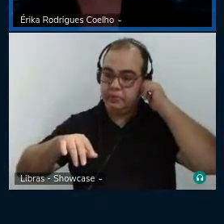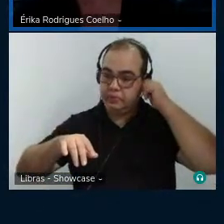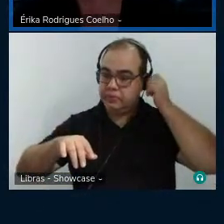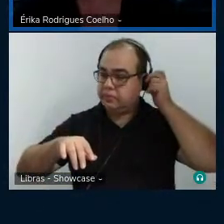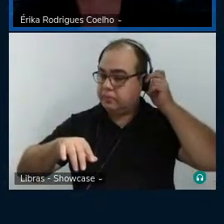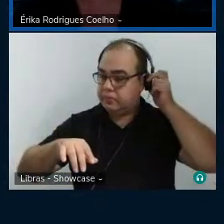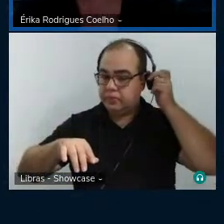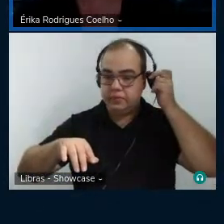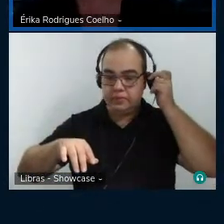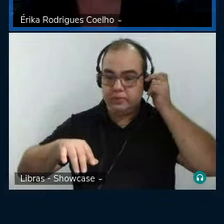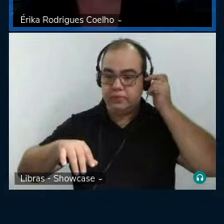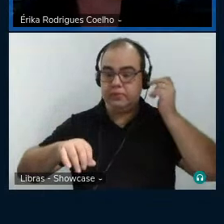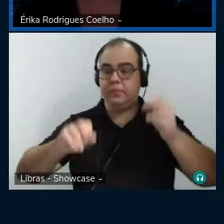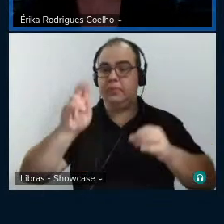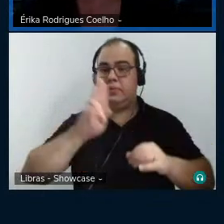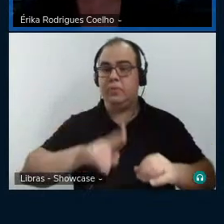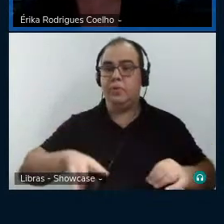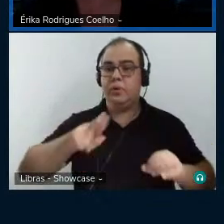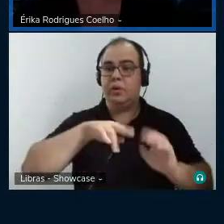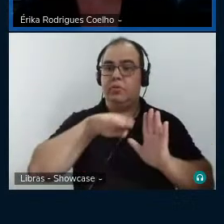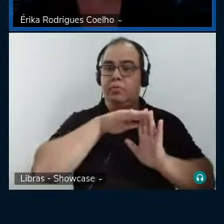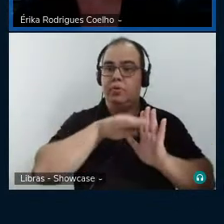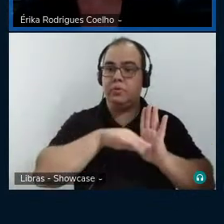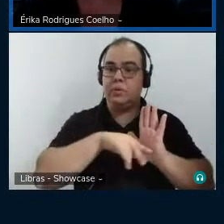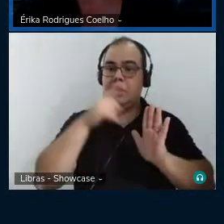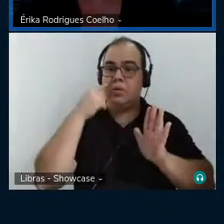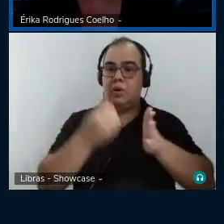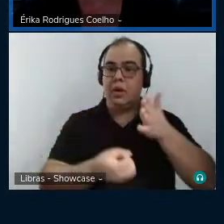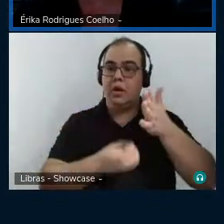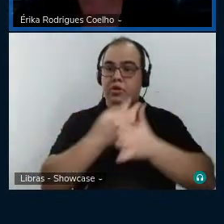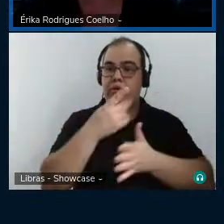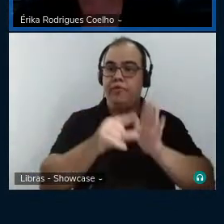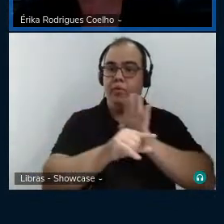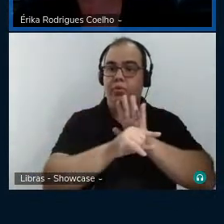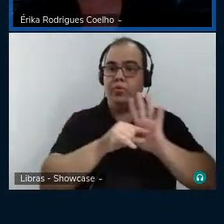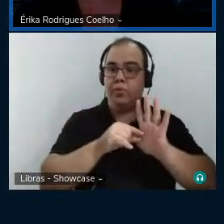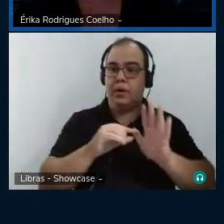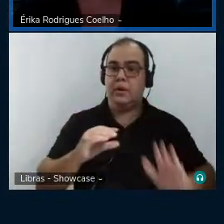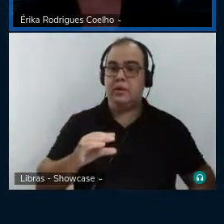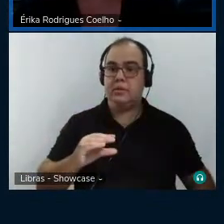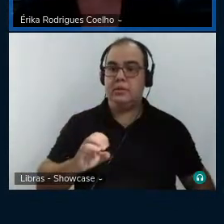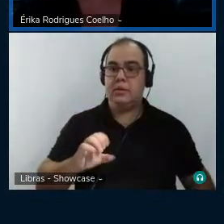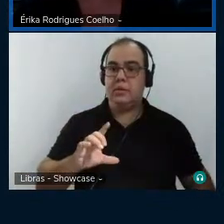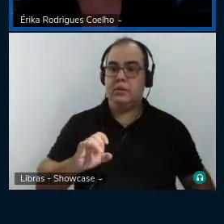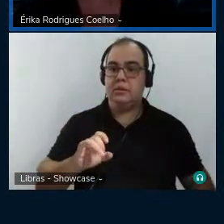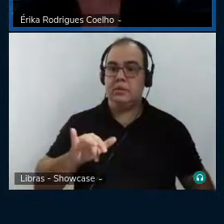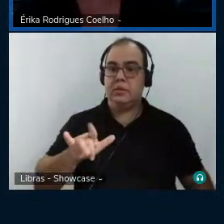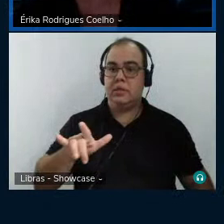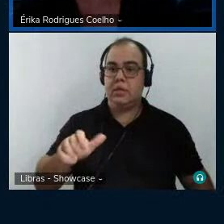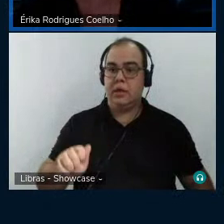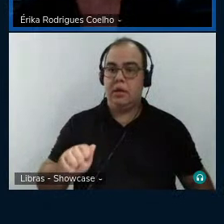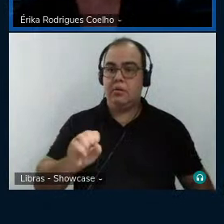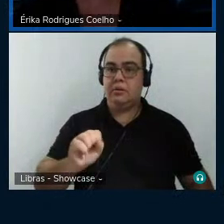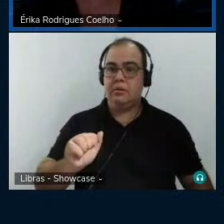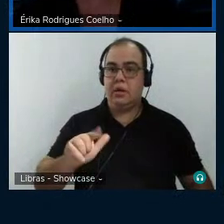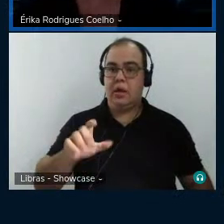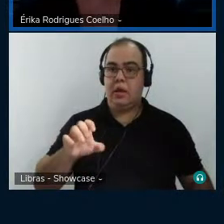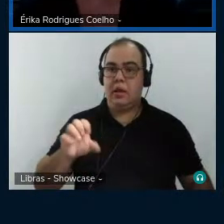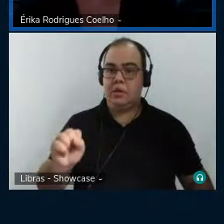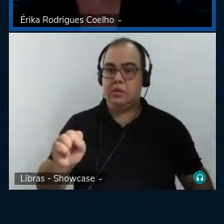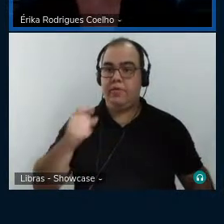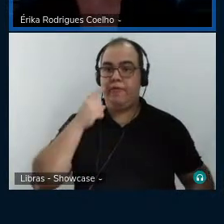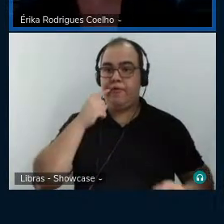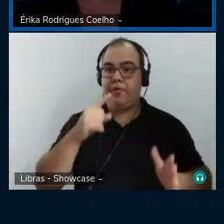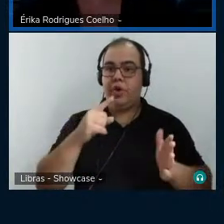processo criativo de via crítica genética, da autora Cecília Salles. Isso utiliza então o vídeo para fazer